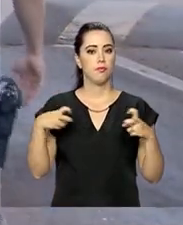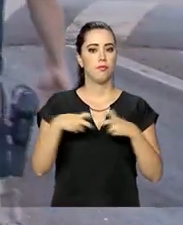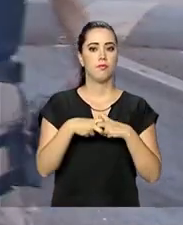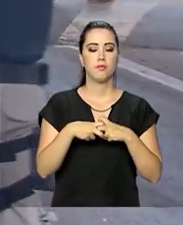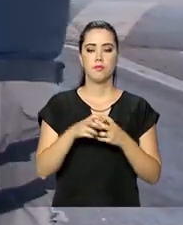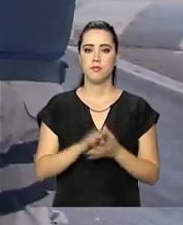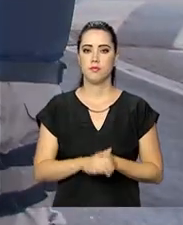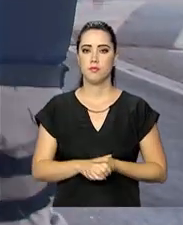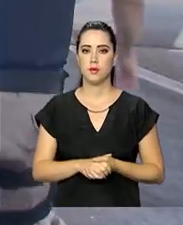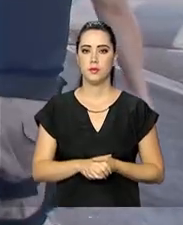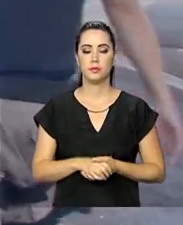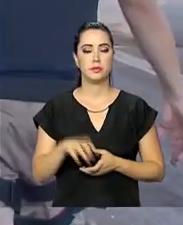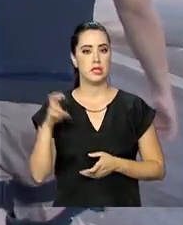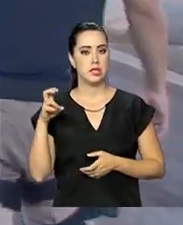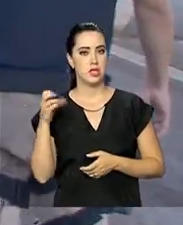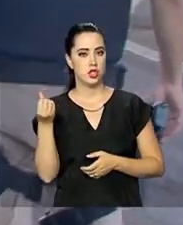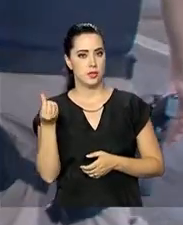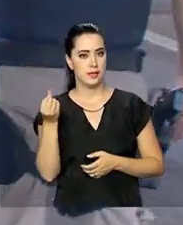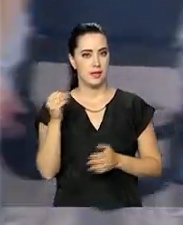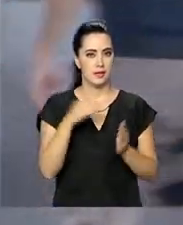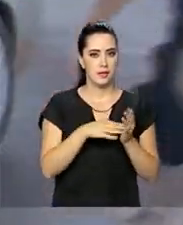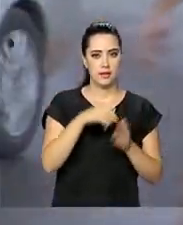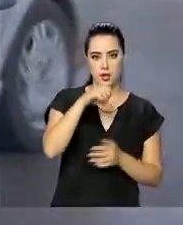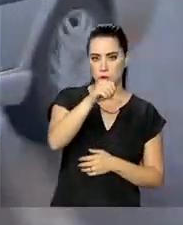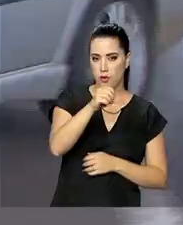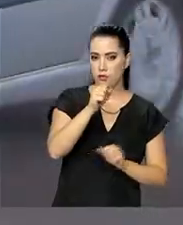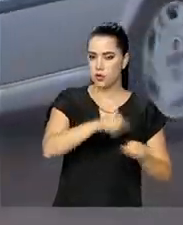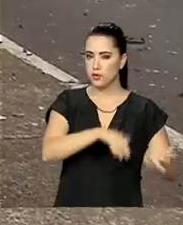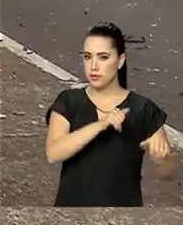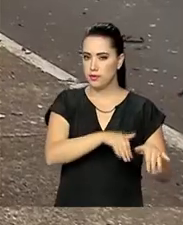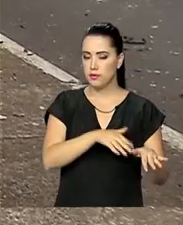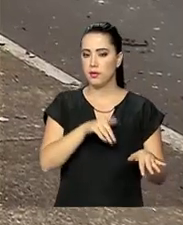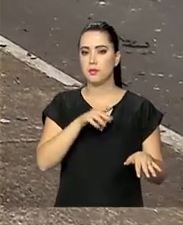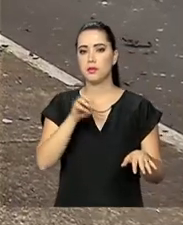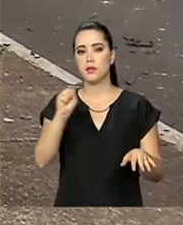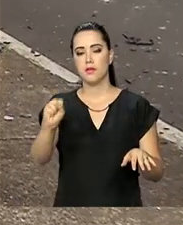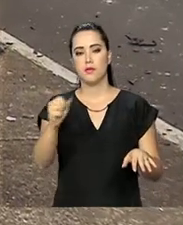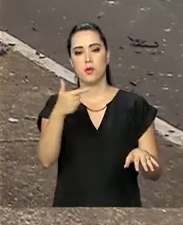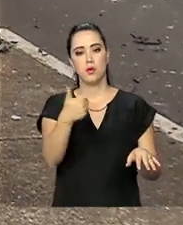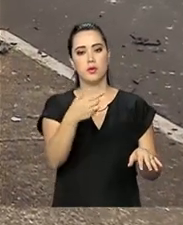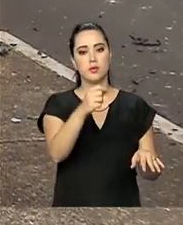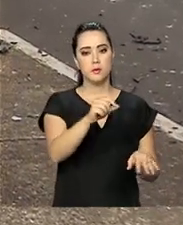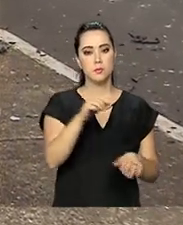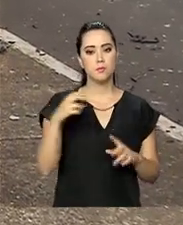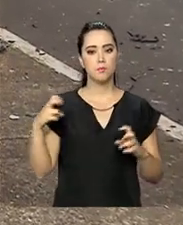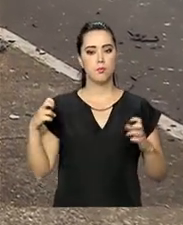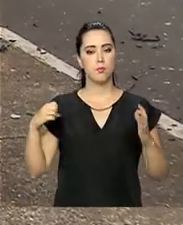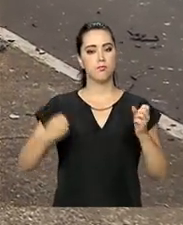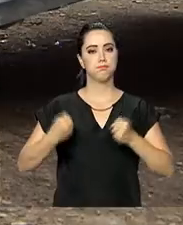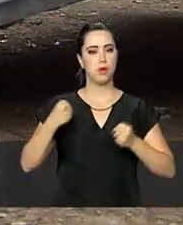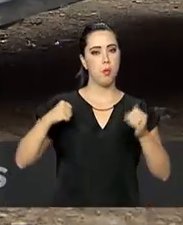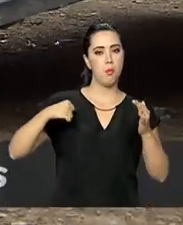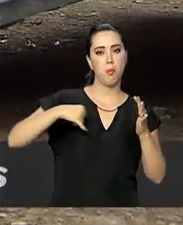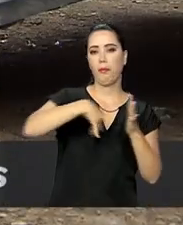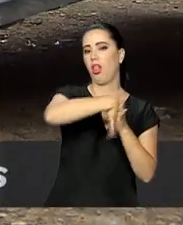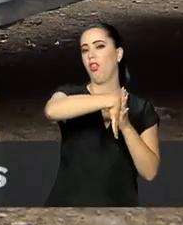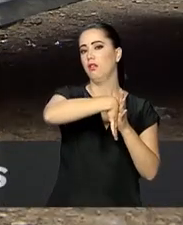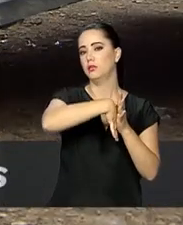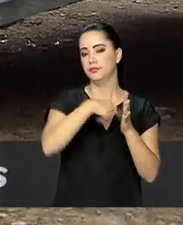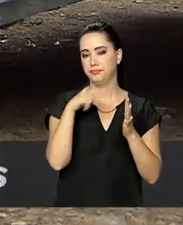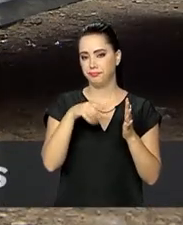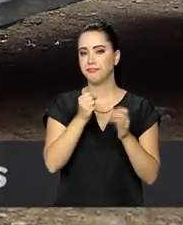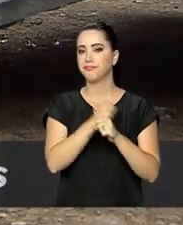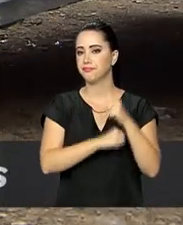Entre os dias 6 e 9 de setembro, a PRF registrou 820 acidentes e 82 mortos. No ano passado,